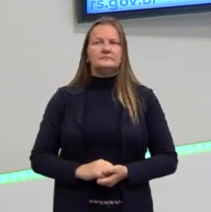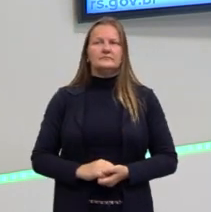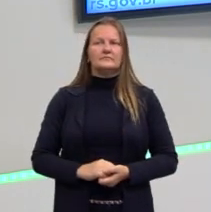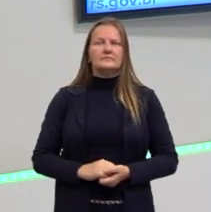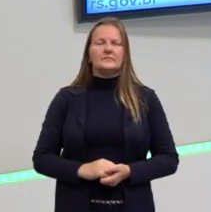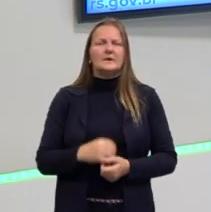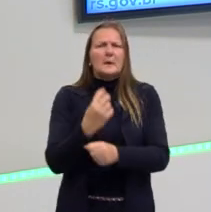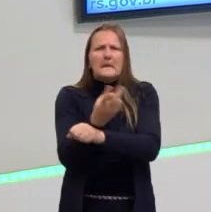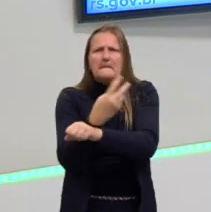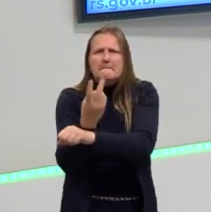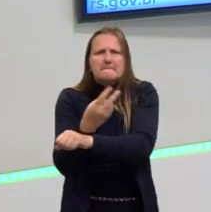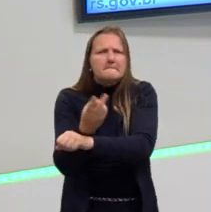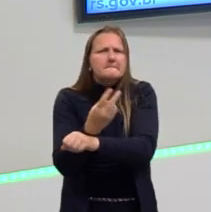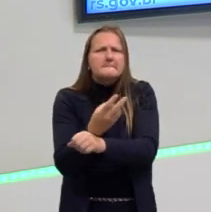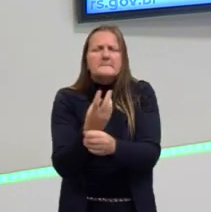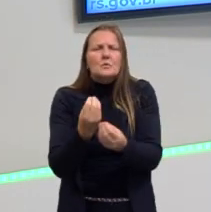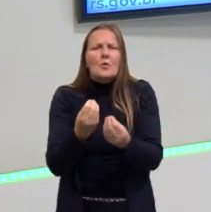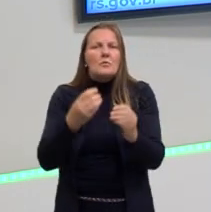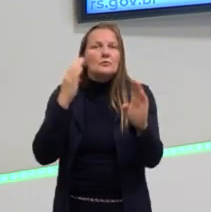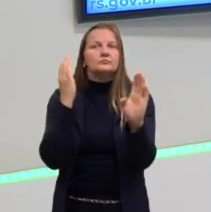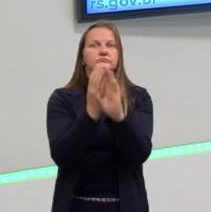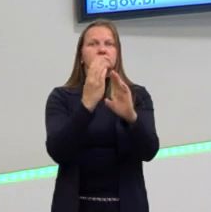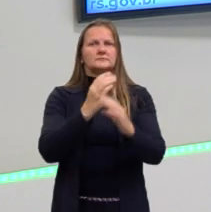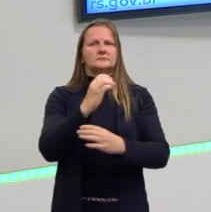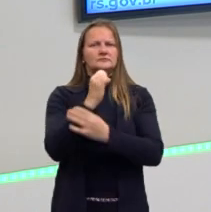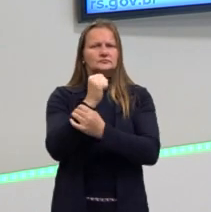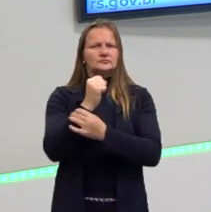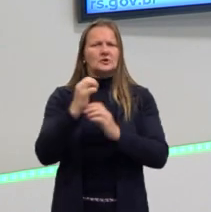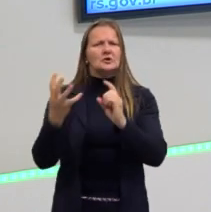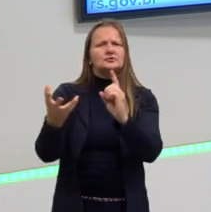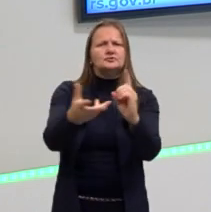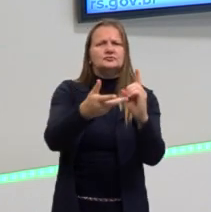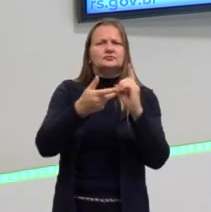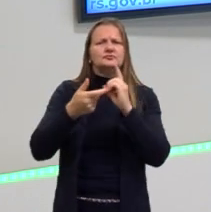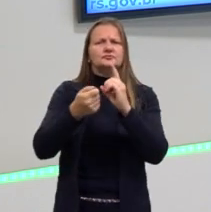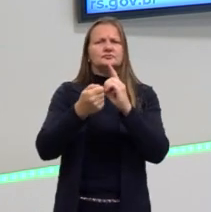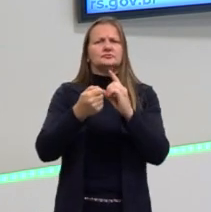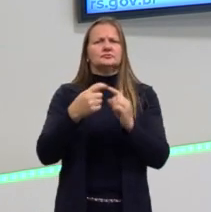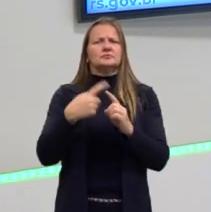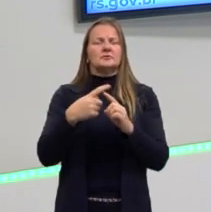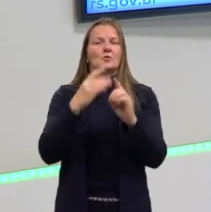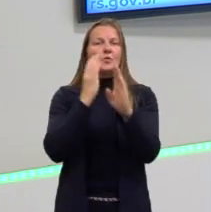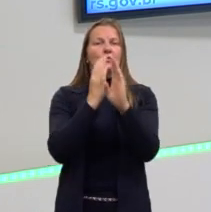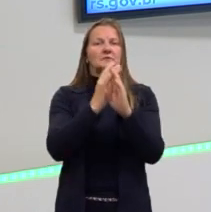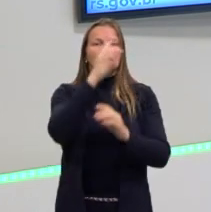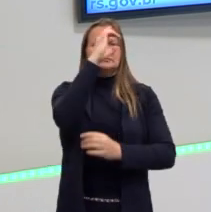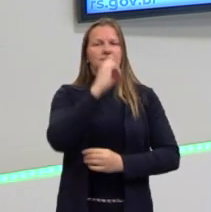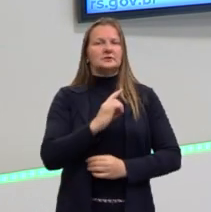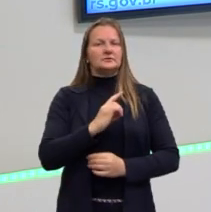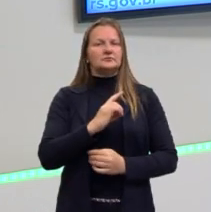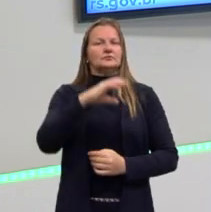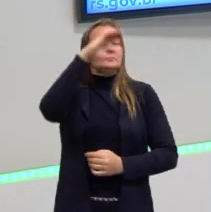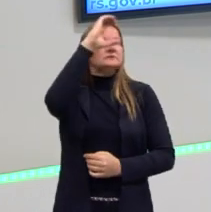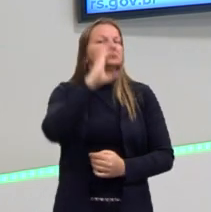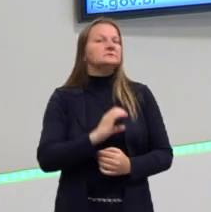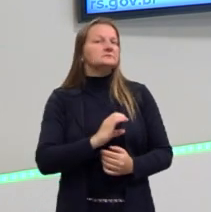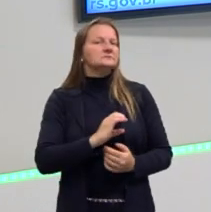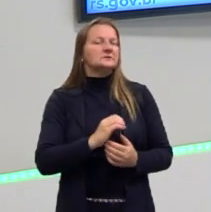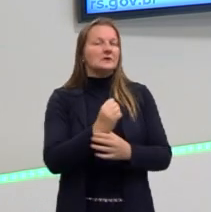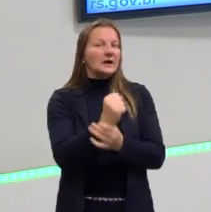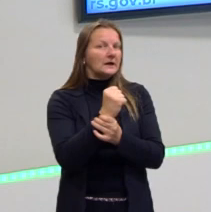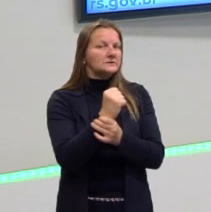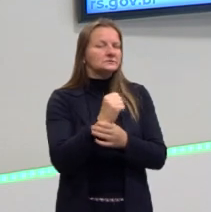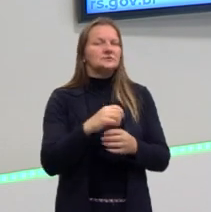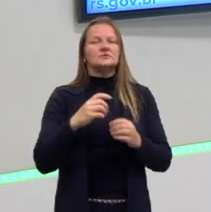Essa busca, essa dialética, ou seja, que esses direitos não